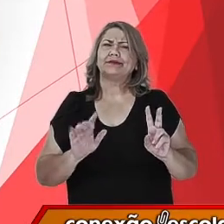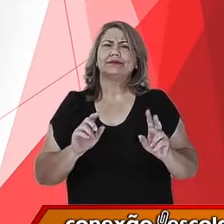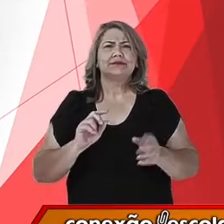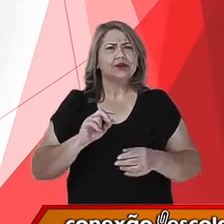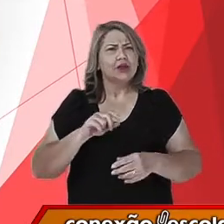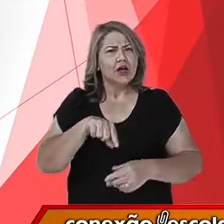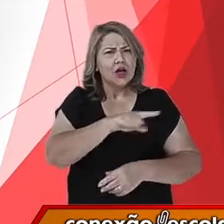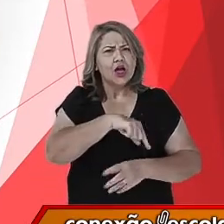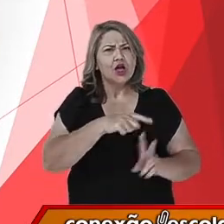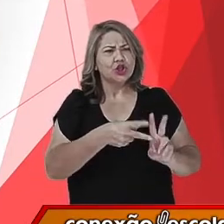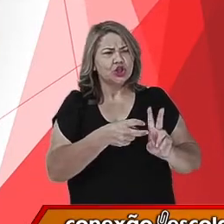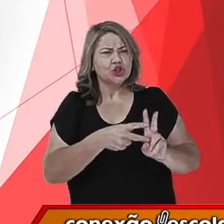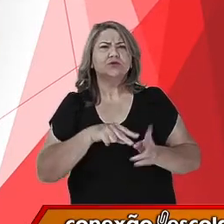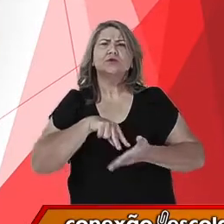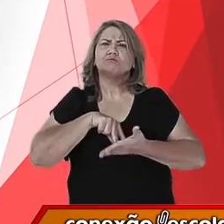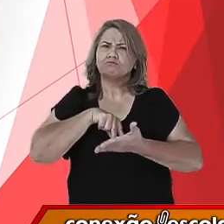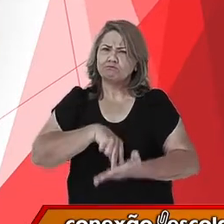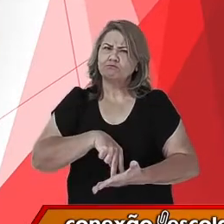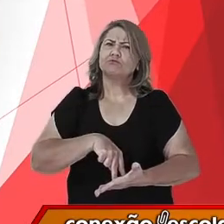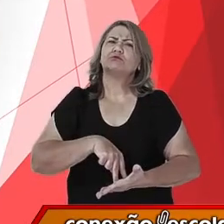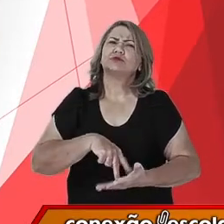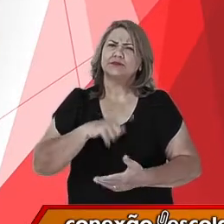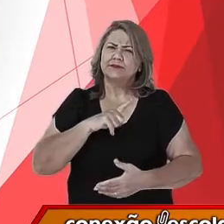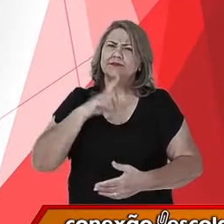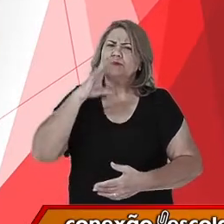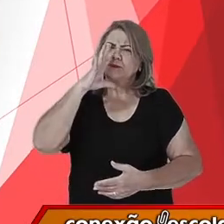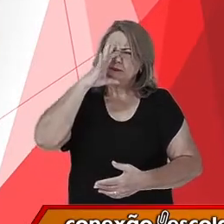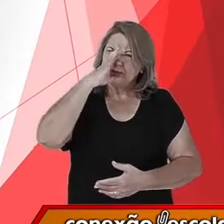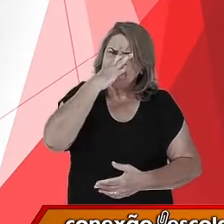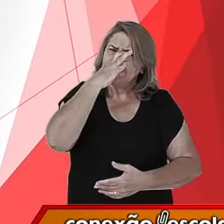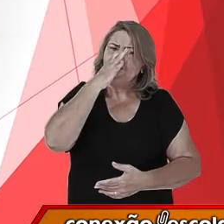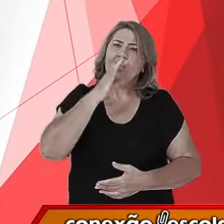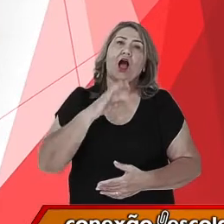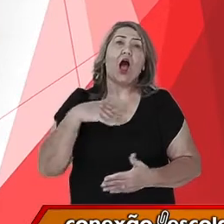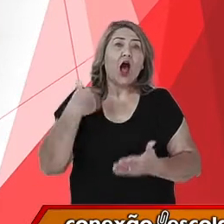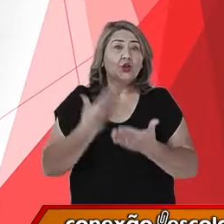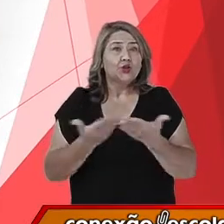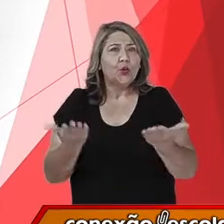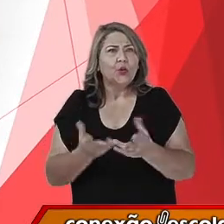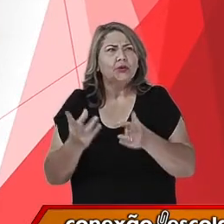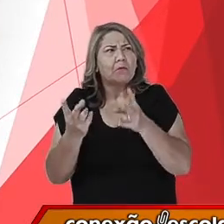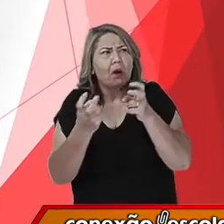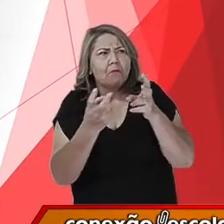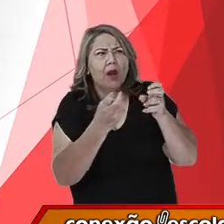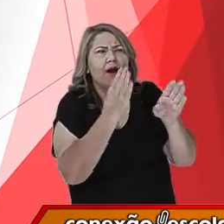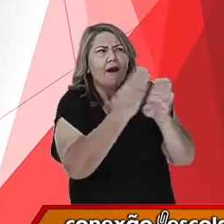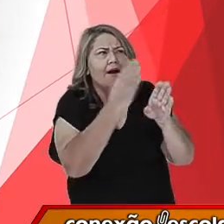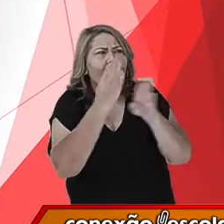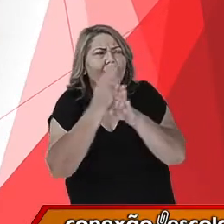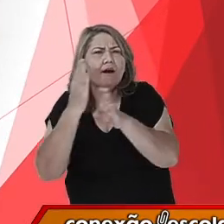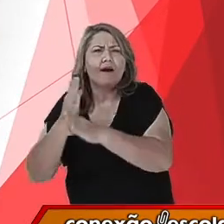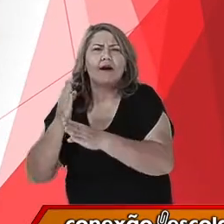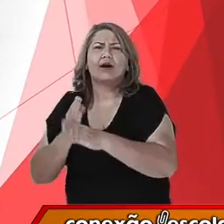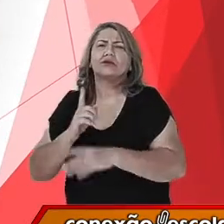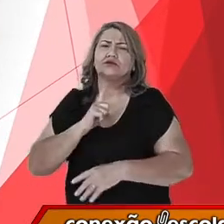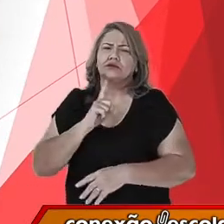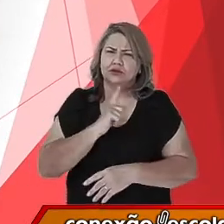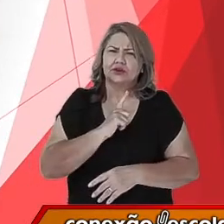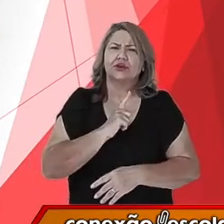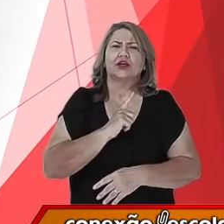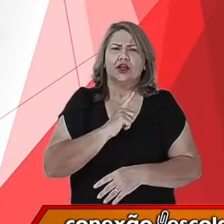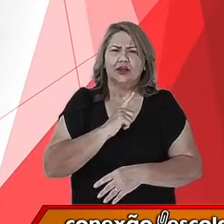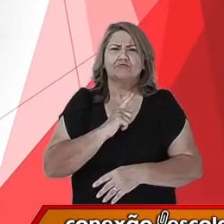resistência a essa dominação. Nós, até hoje, encontramos vestígios, nós temos achados